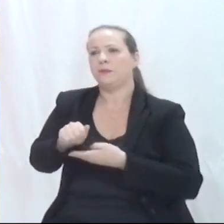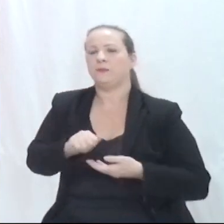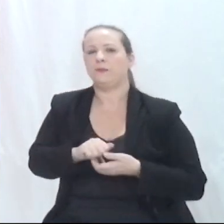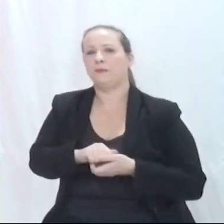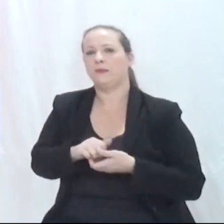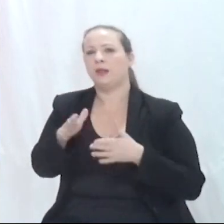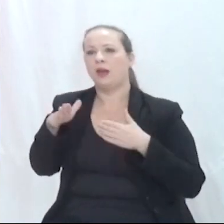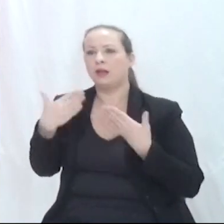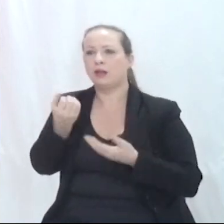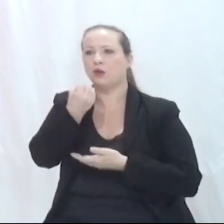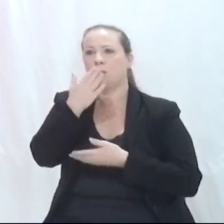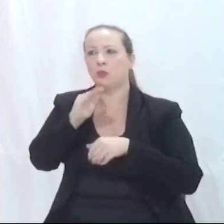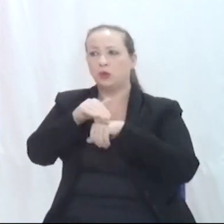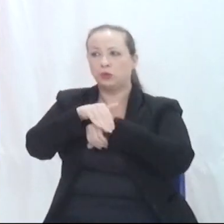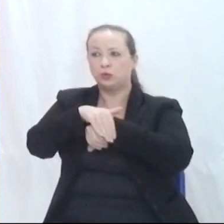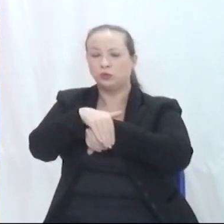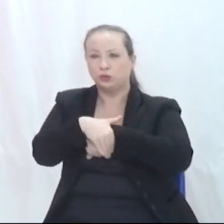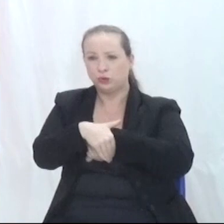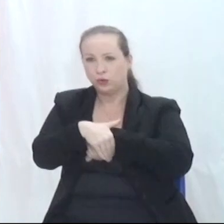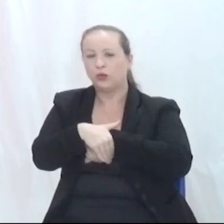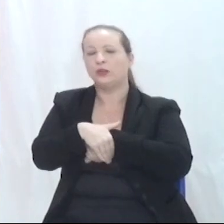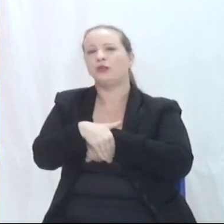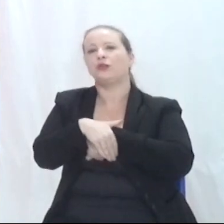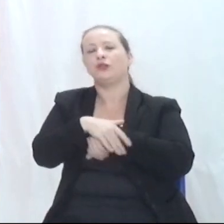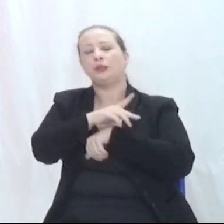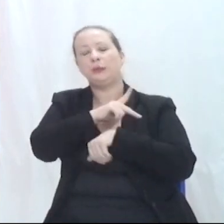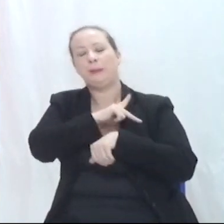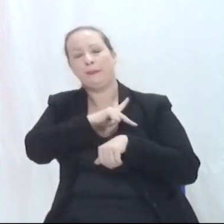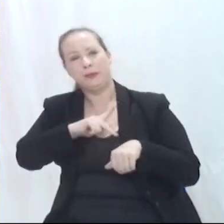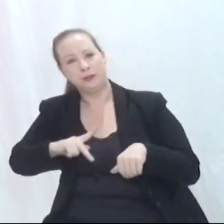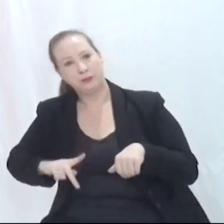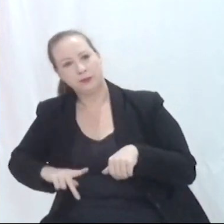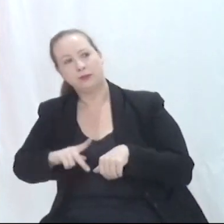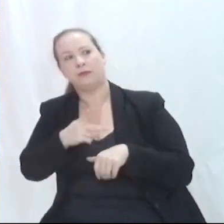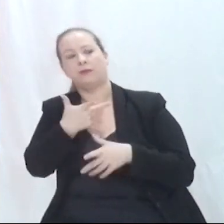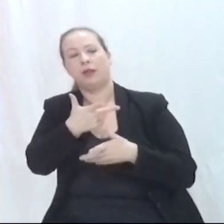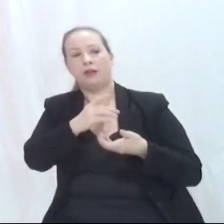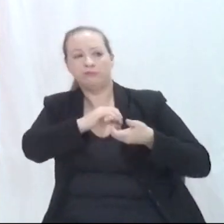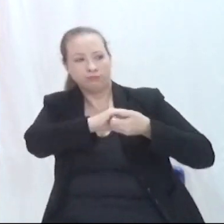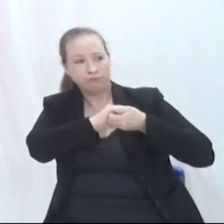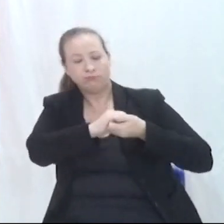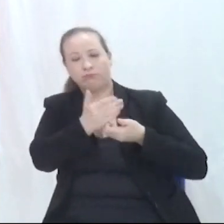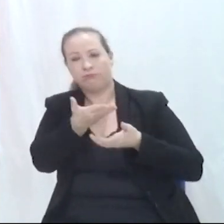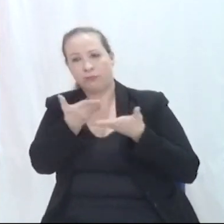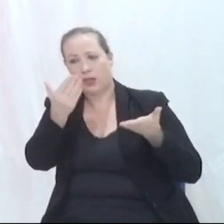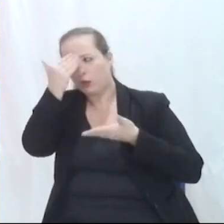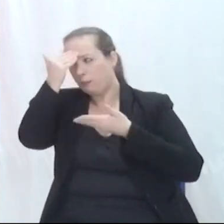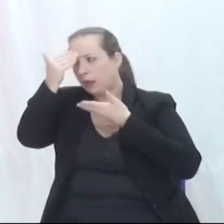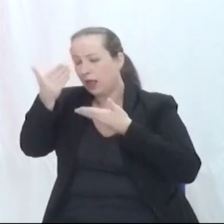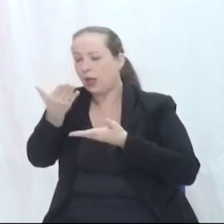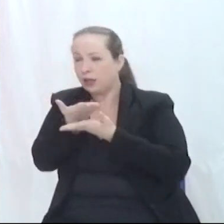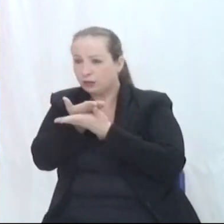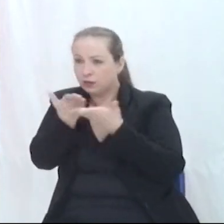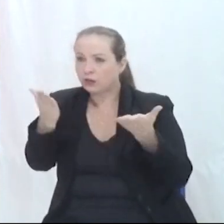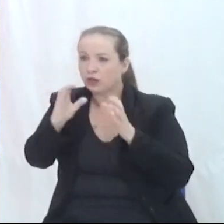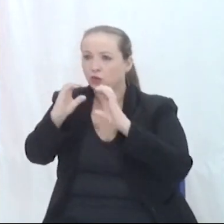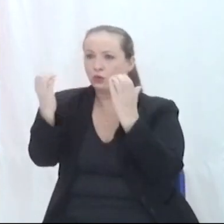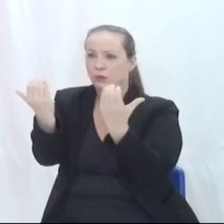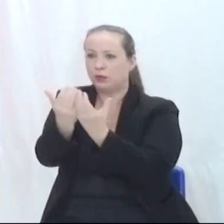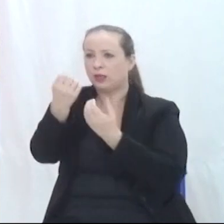Então, boa noite, presidente Salésio, Miri e Giovanna. Obrigado por estarem aqui. A todos da comunidade, boa noite.